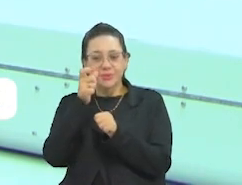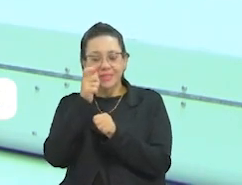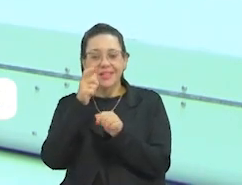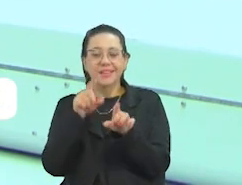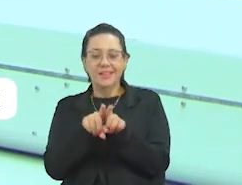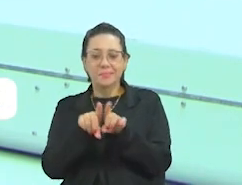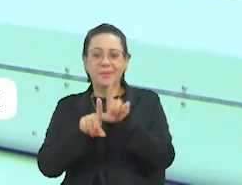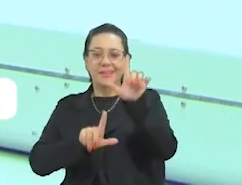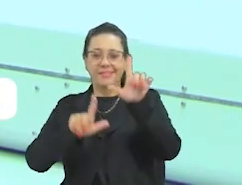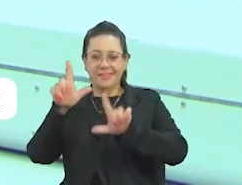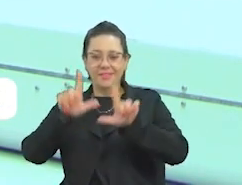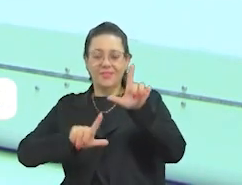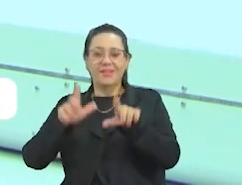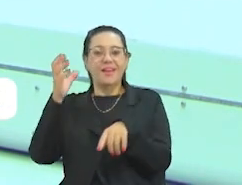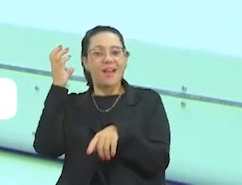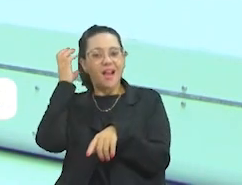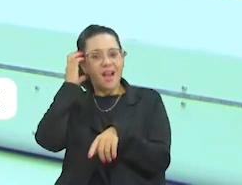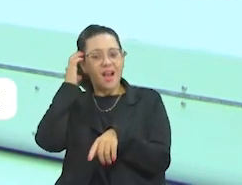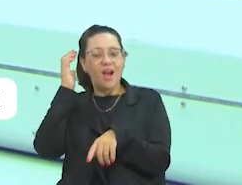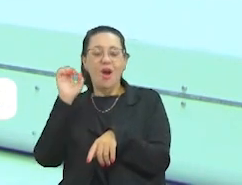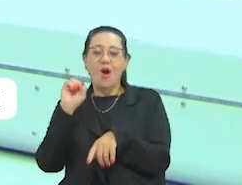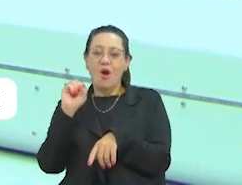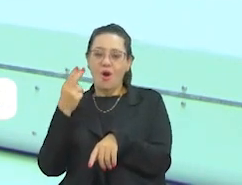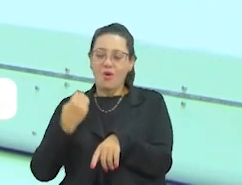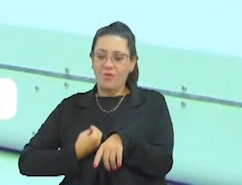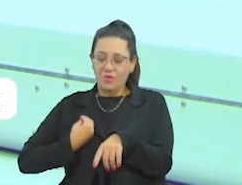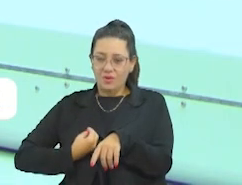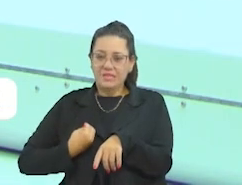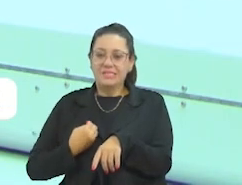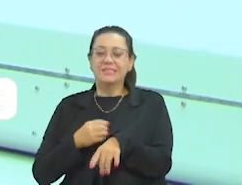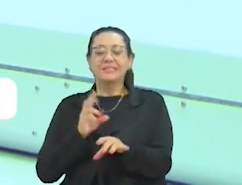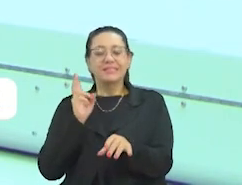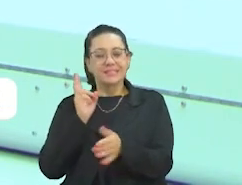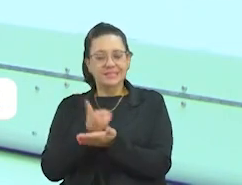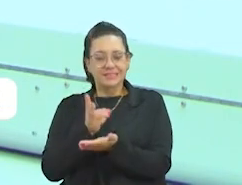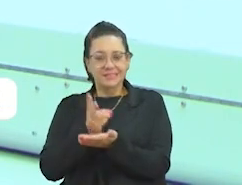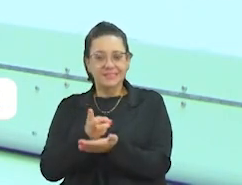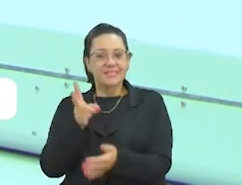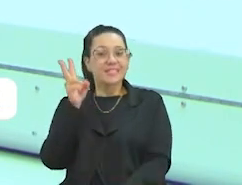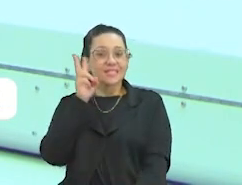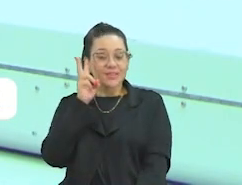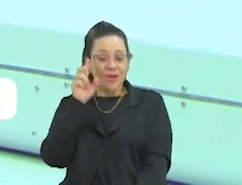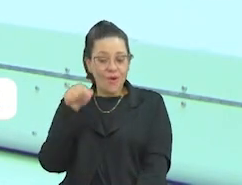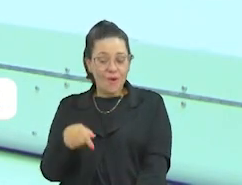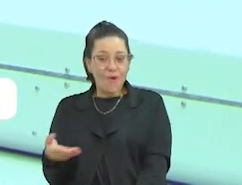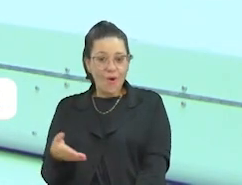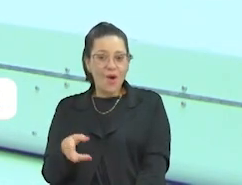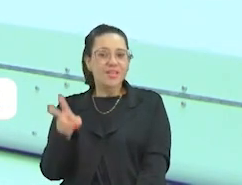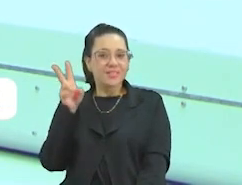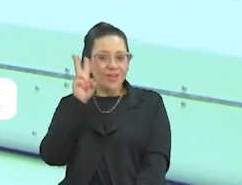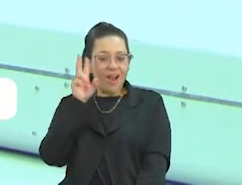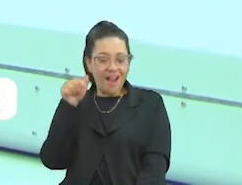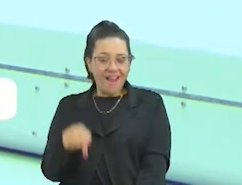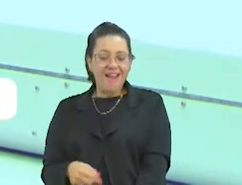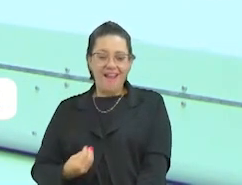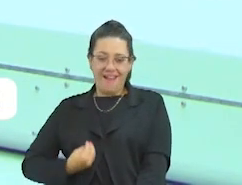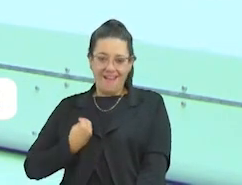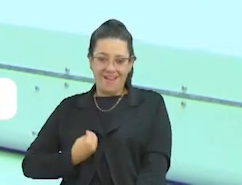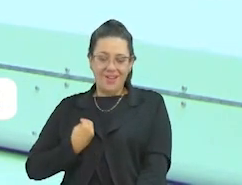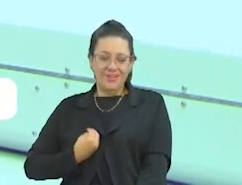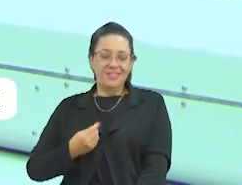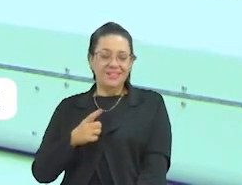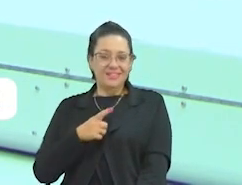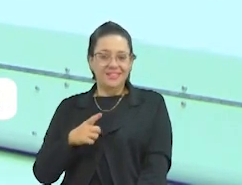também pelo rádio ou pelas redes sociais. Toda segunda-feira, a partir de hoje, a gente vai ter ao vivo, aqui no Jornal da Manhã,